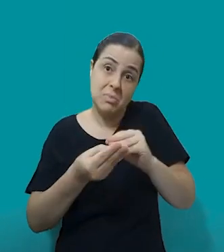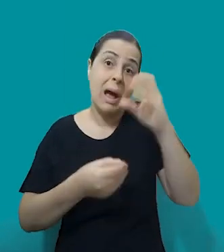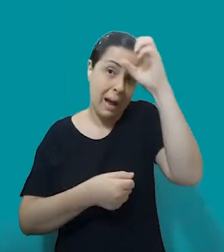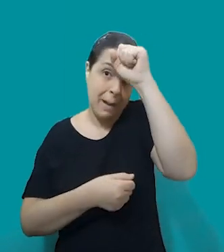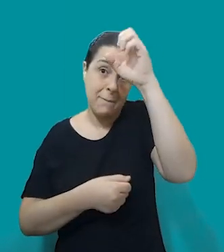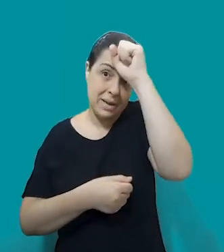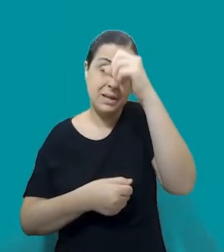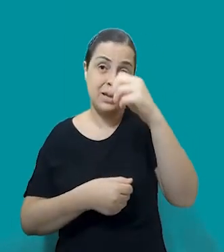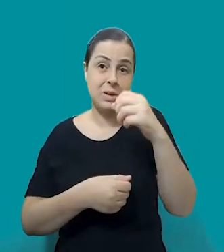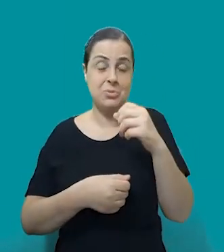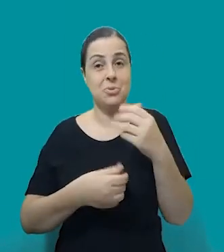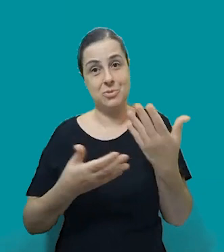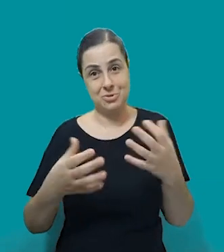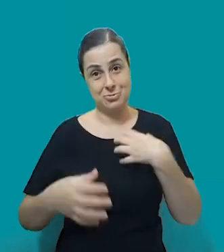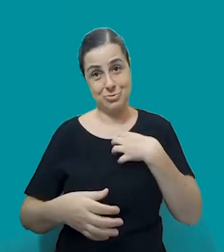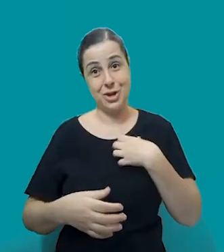falando.